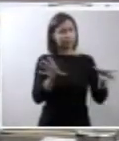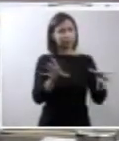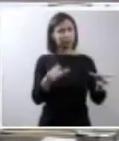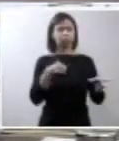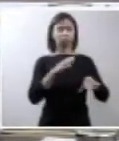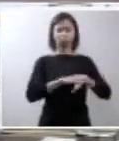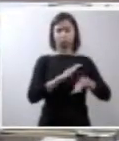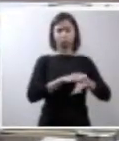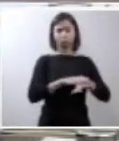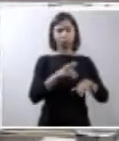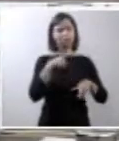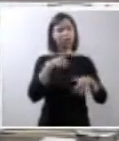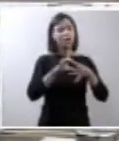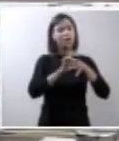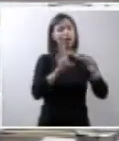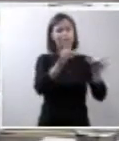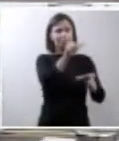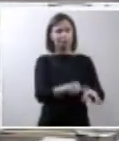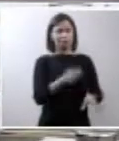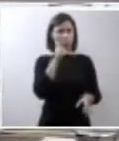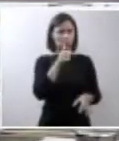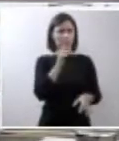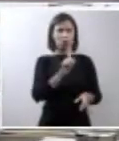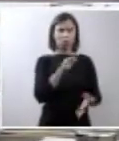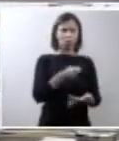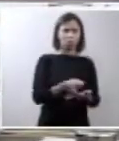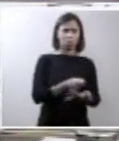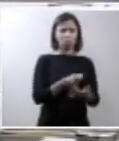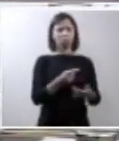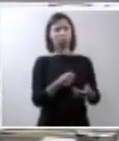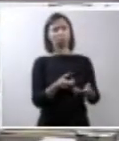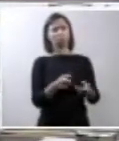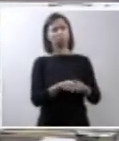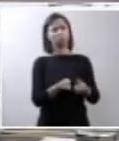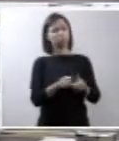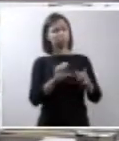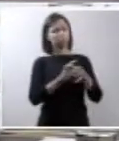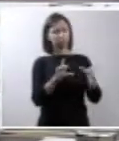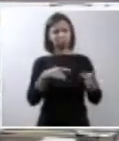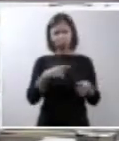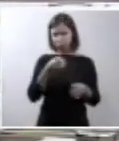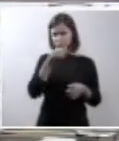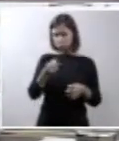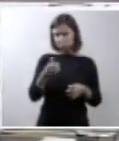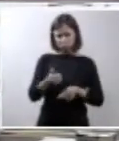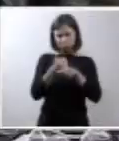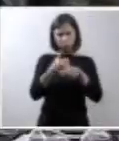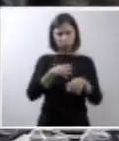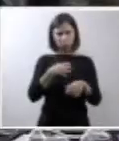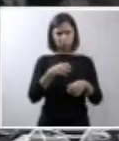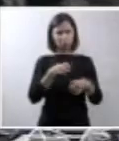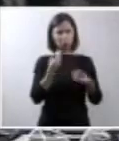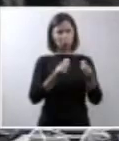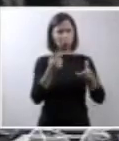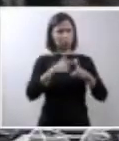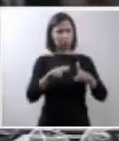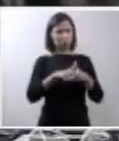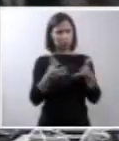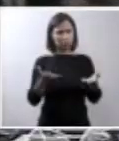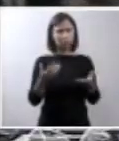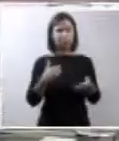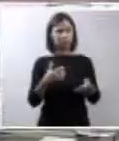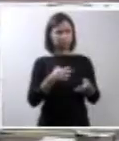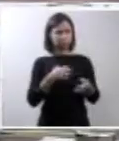quem não queira fazer não seja obrigado a fazer isso lhe parece uma boa forma de lidar com esse problema? Com certeza